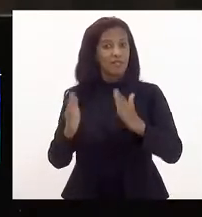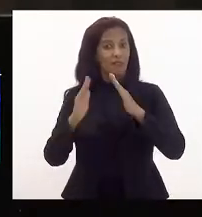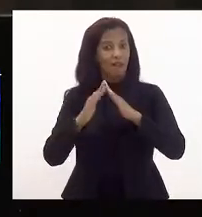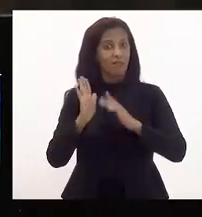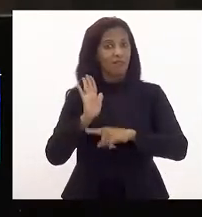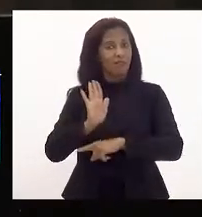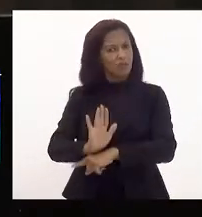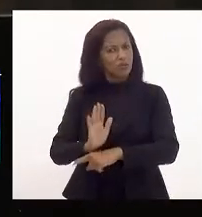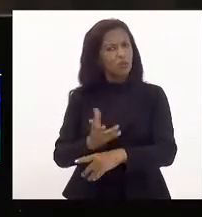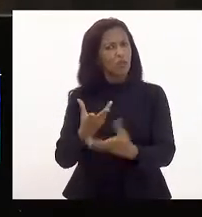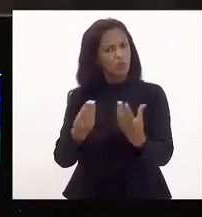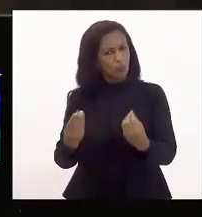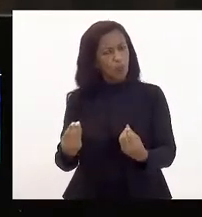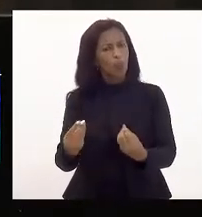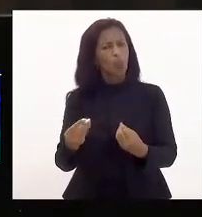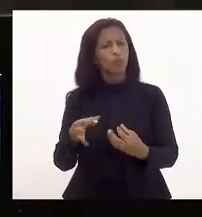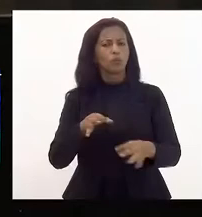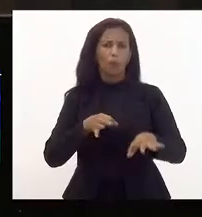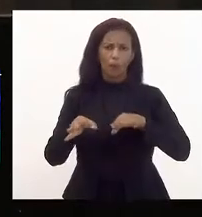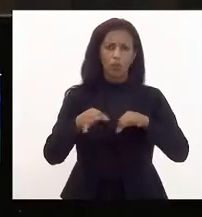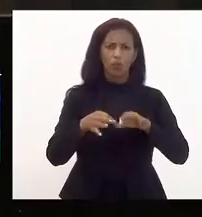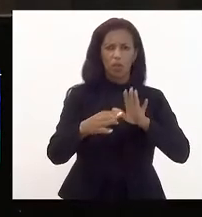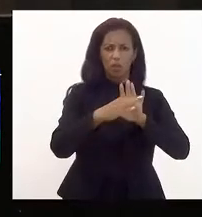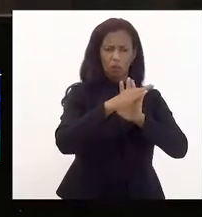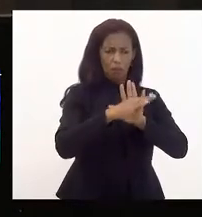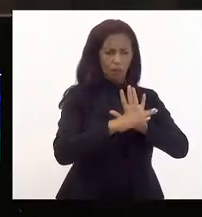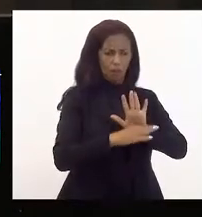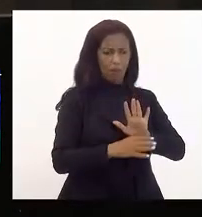contribuído muito com projetos nesse sentido.